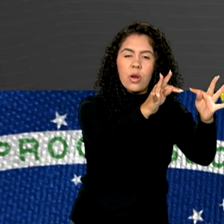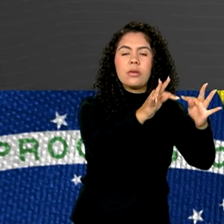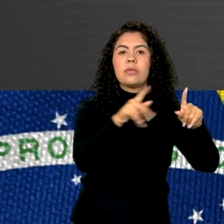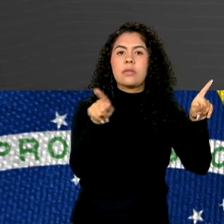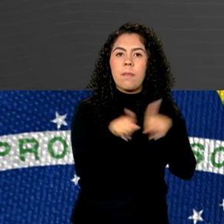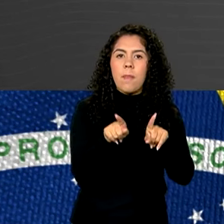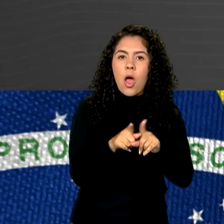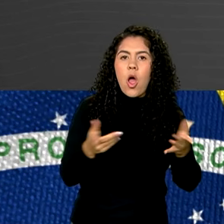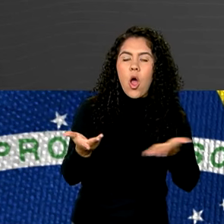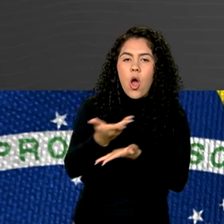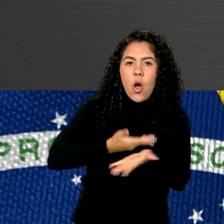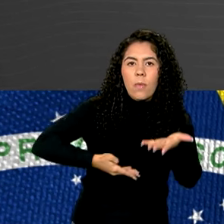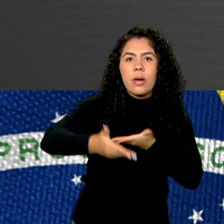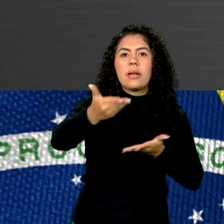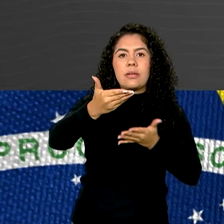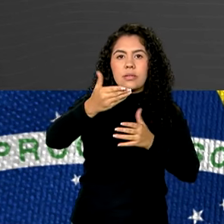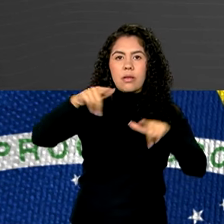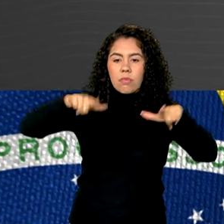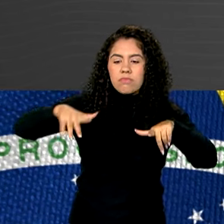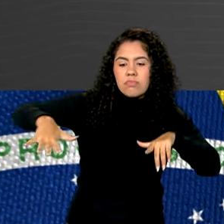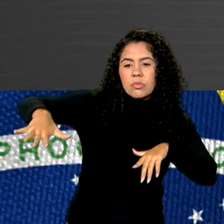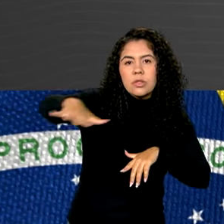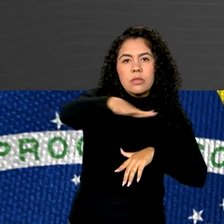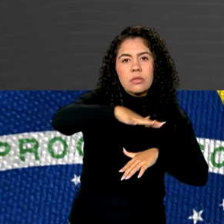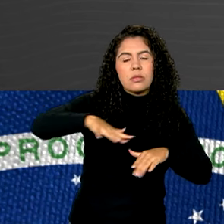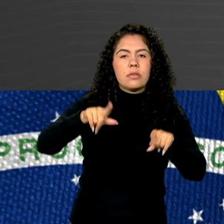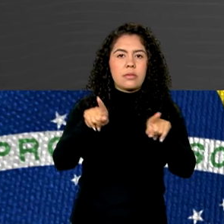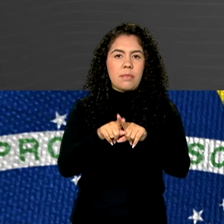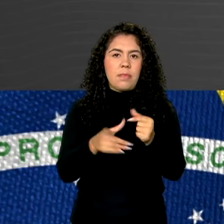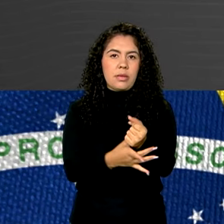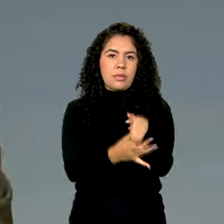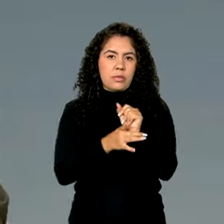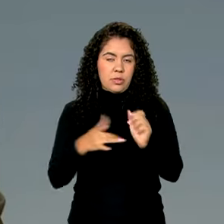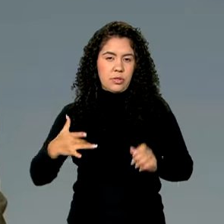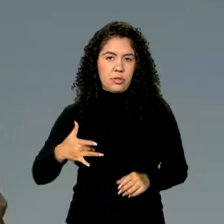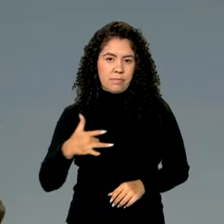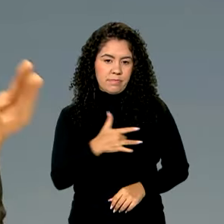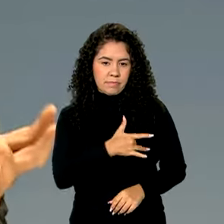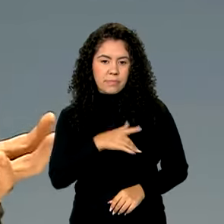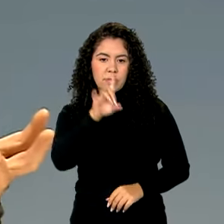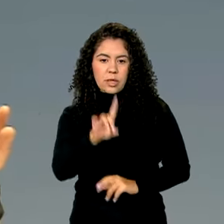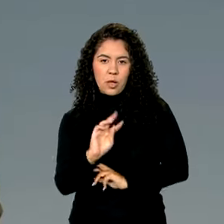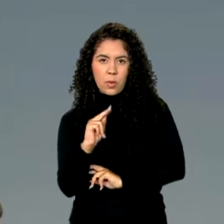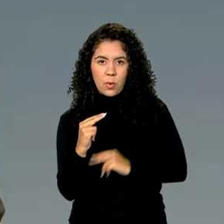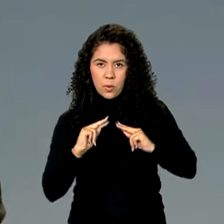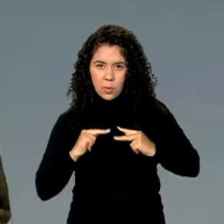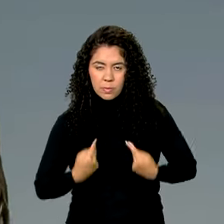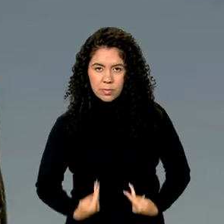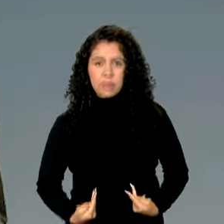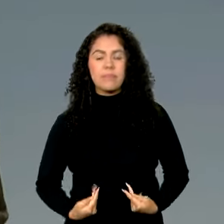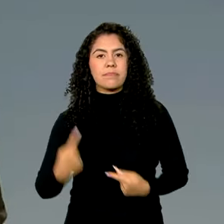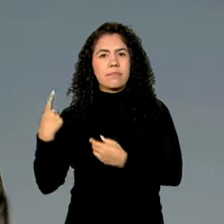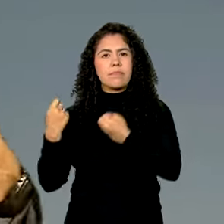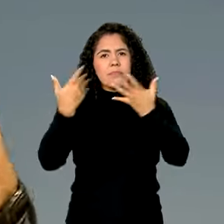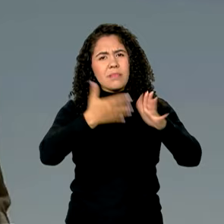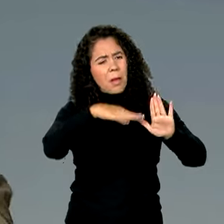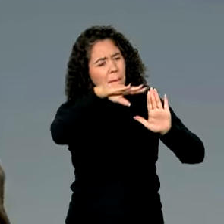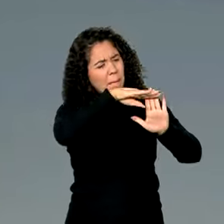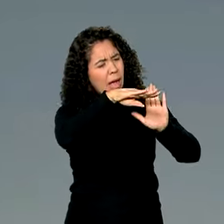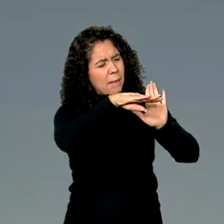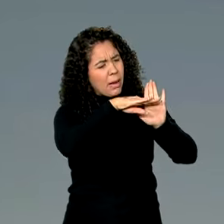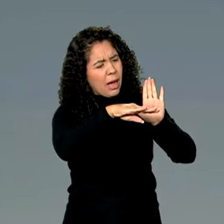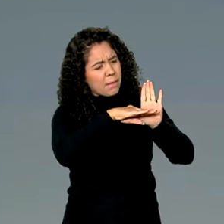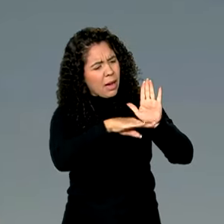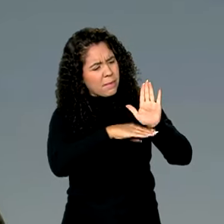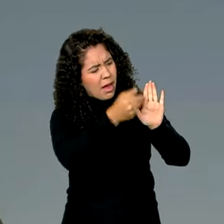cooperação espacial, saúde e direitos humanos. O importante aqui é que uma lista que mostra essa